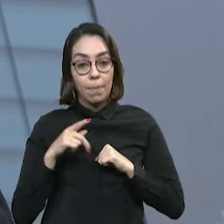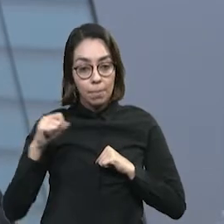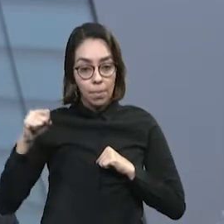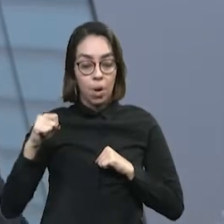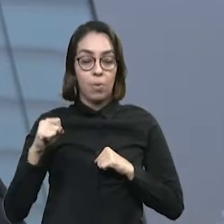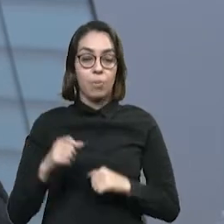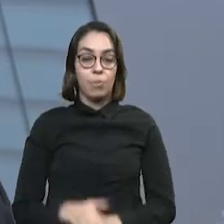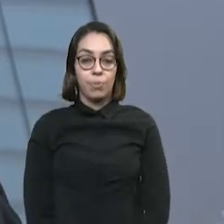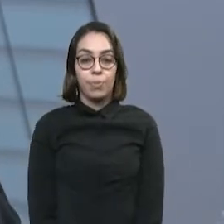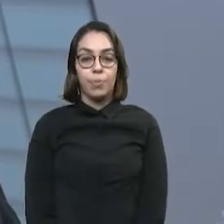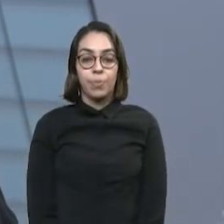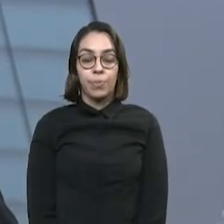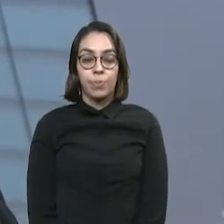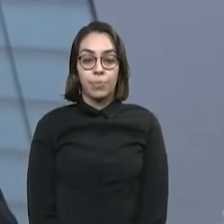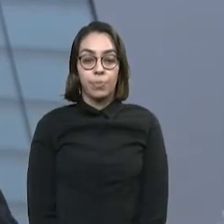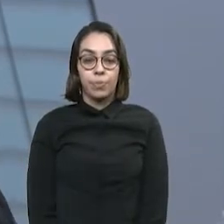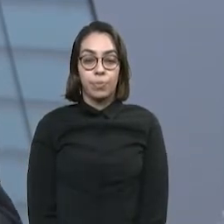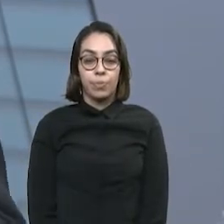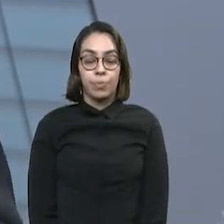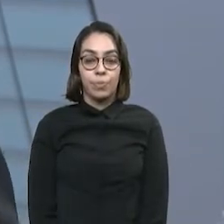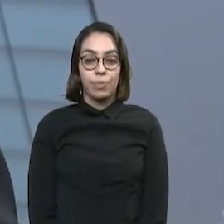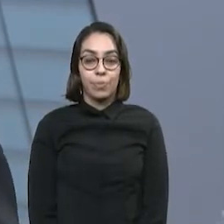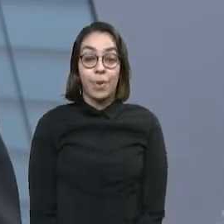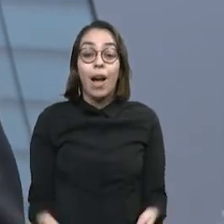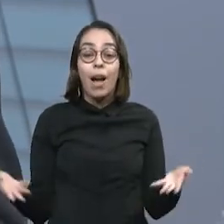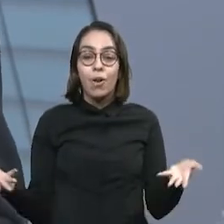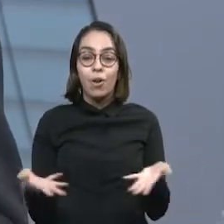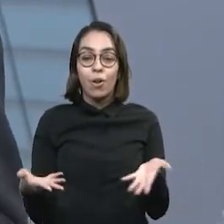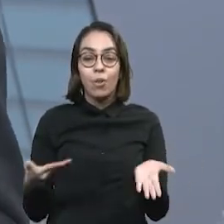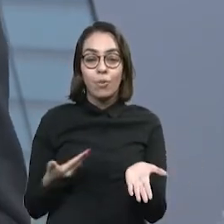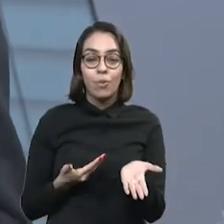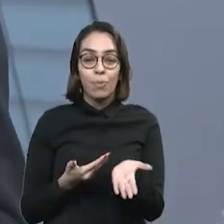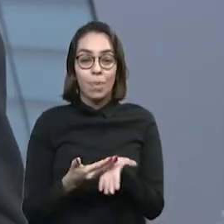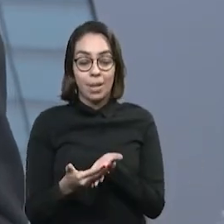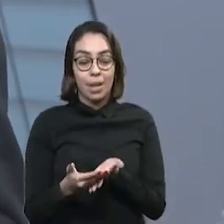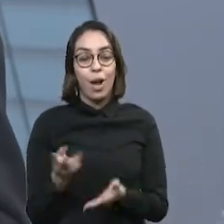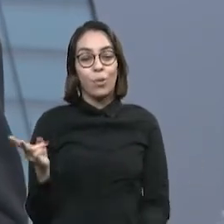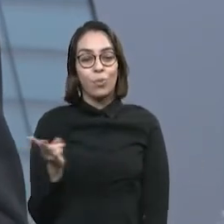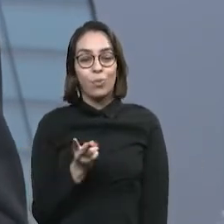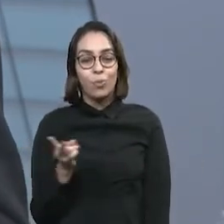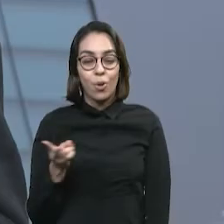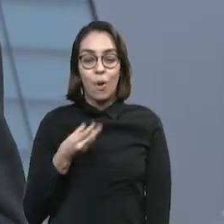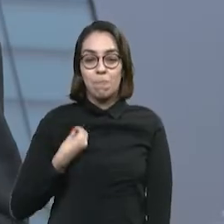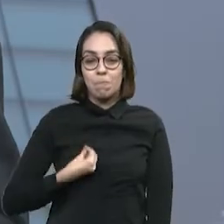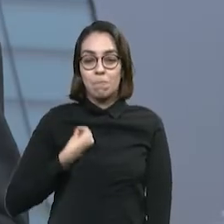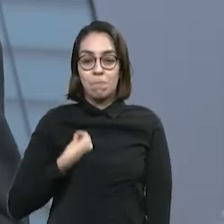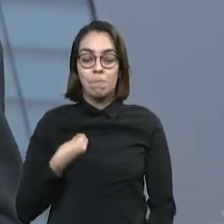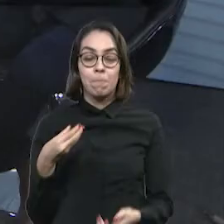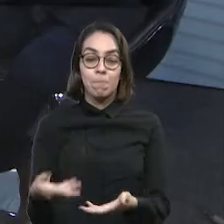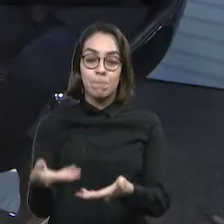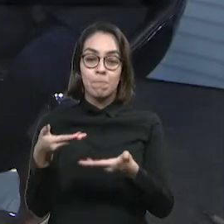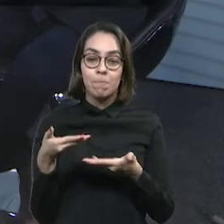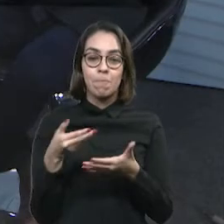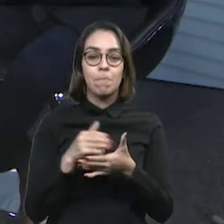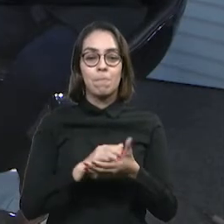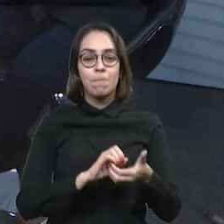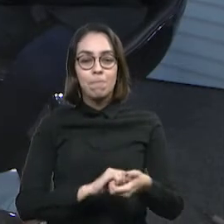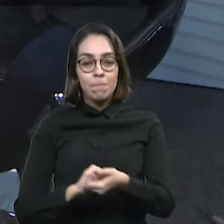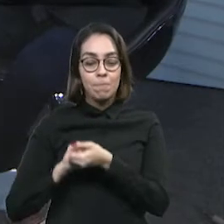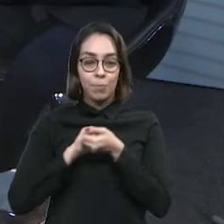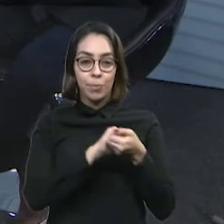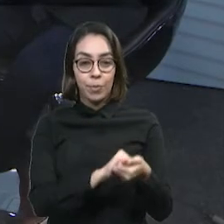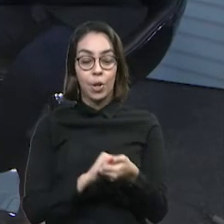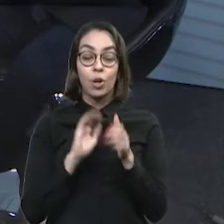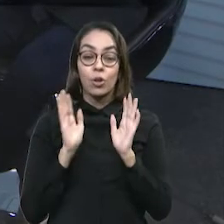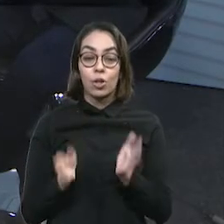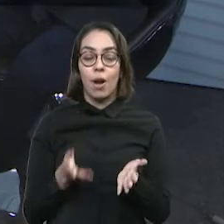presidencial. E previdencial. Está no ar o programa com o Moisés Keliano e o Ailton Lira, a quem eu os cumprimento. Eu estava falando aqui